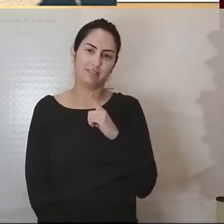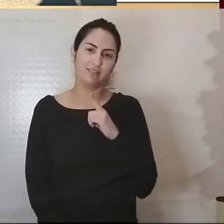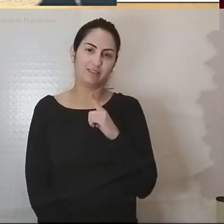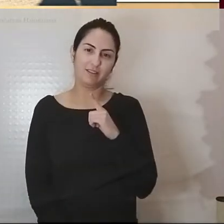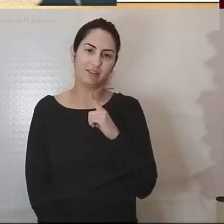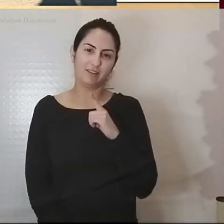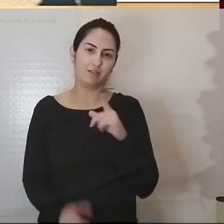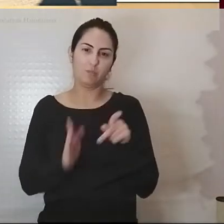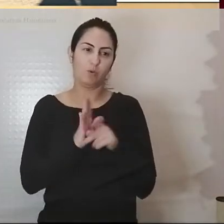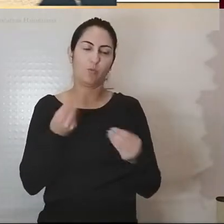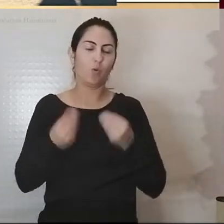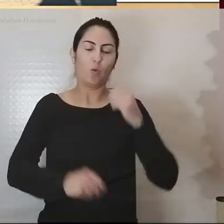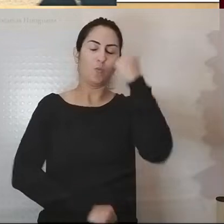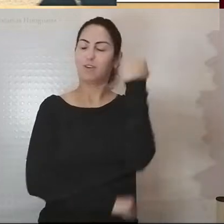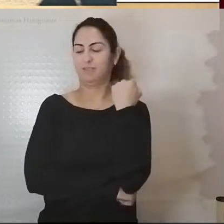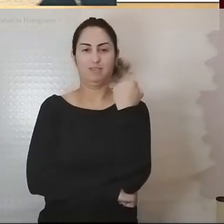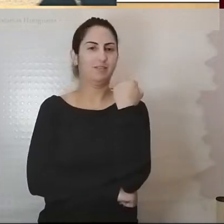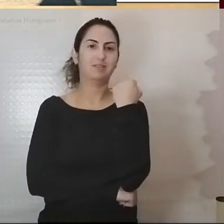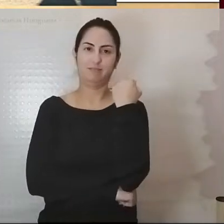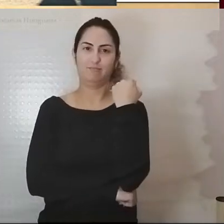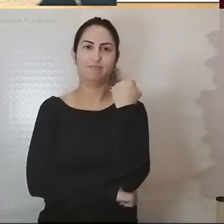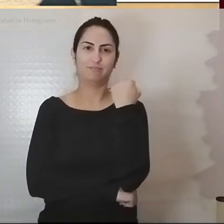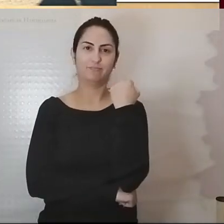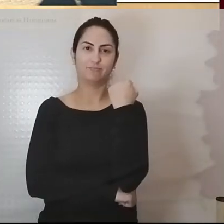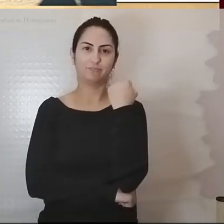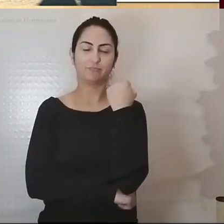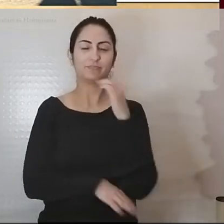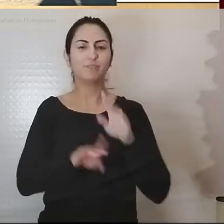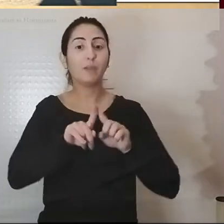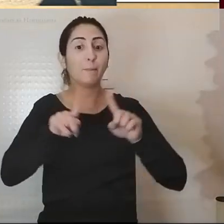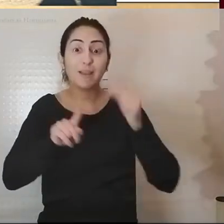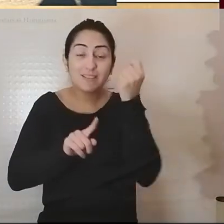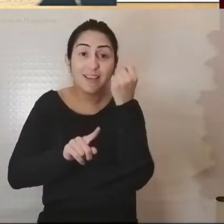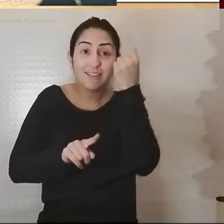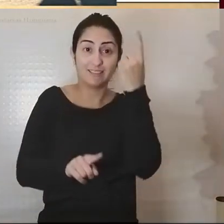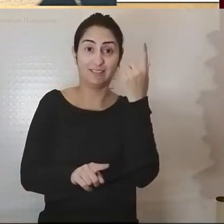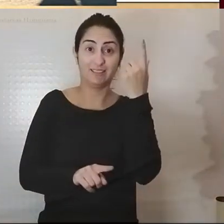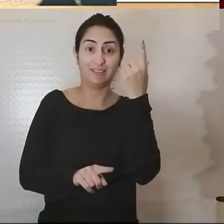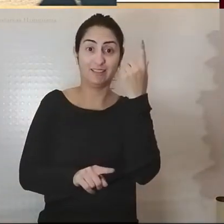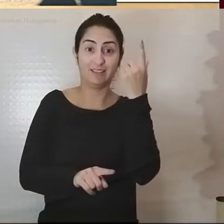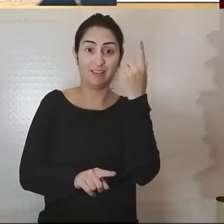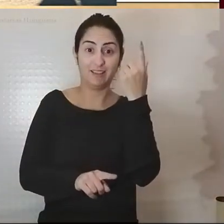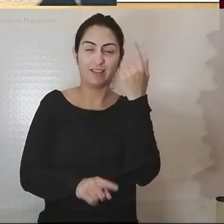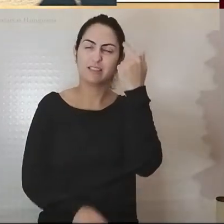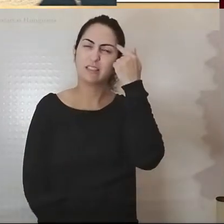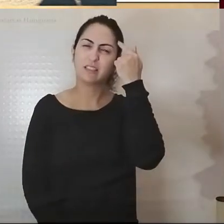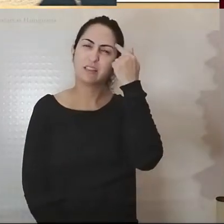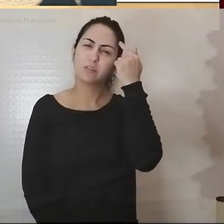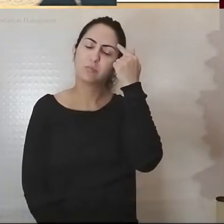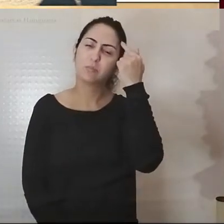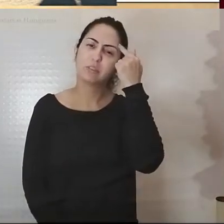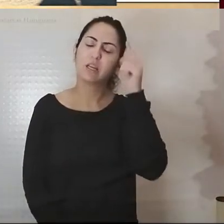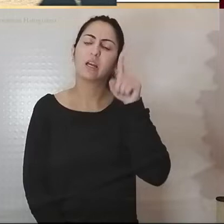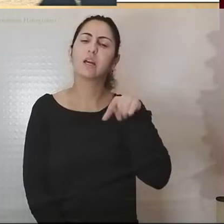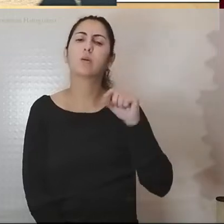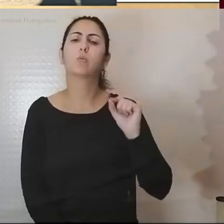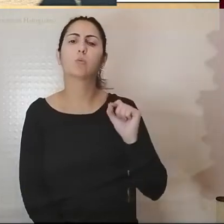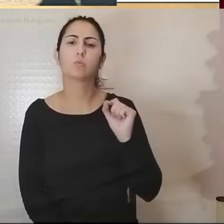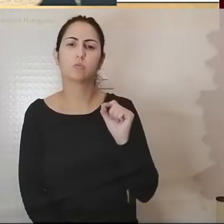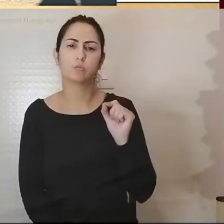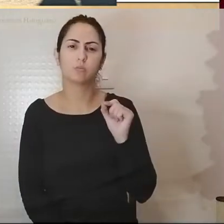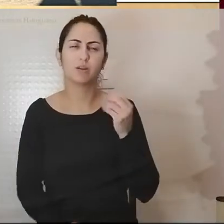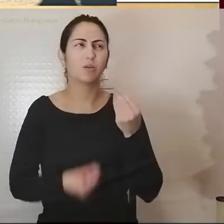formas de resistência. E a ideia desta reflexão era para